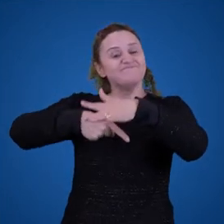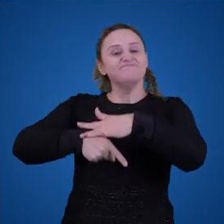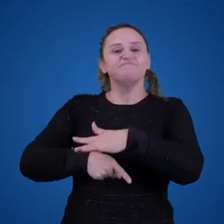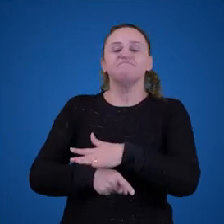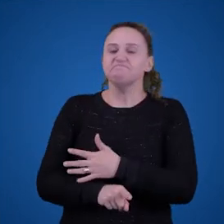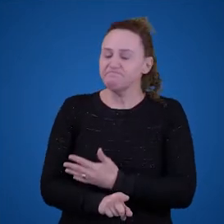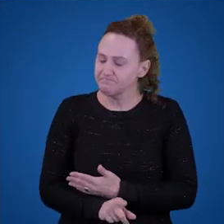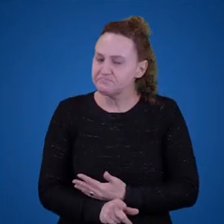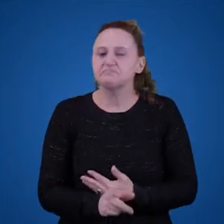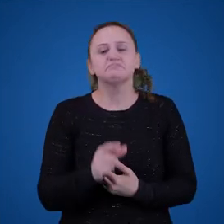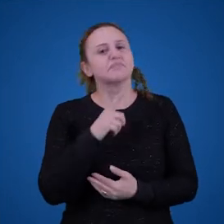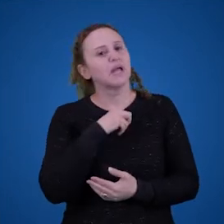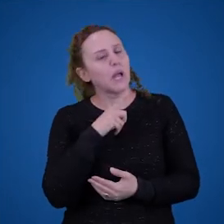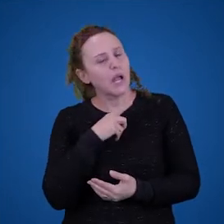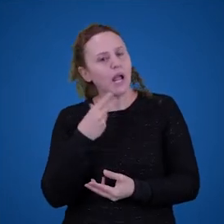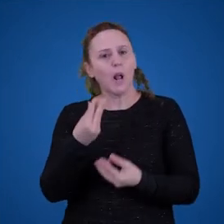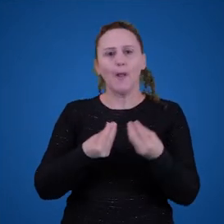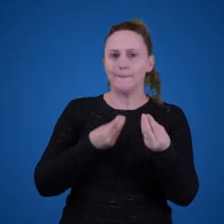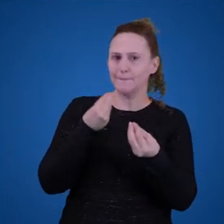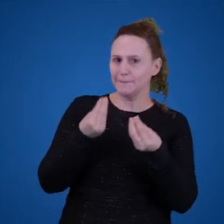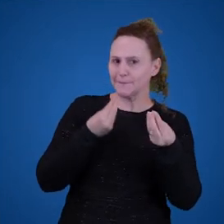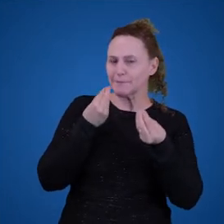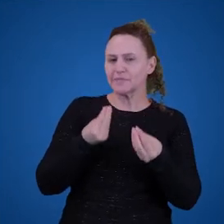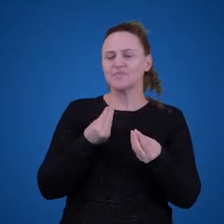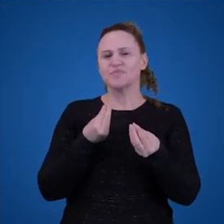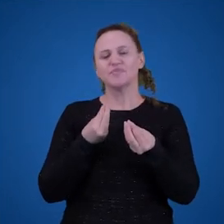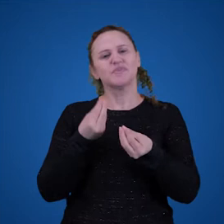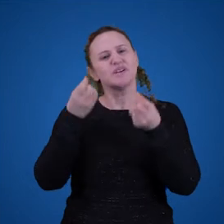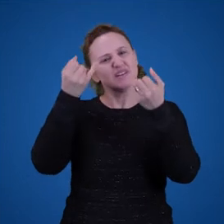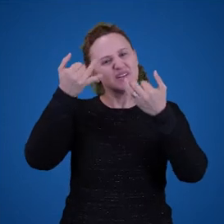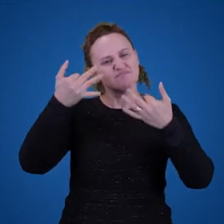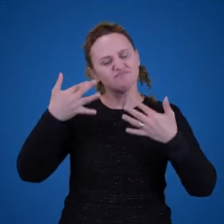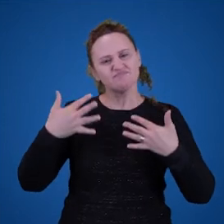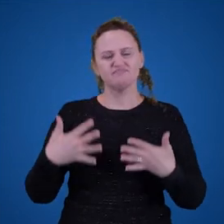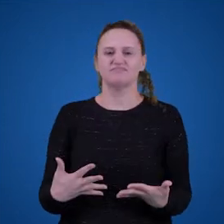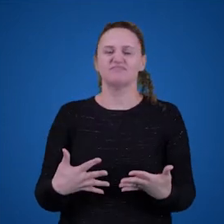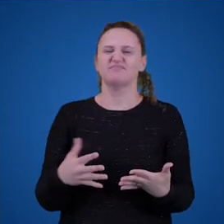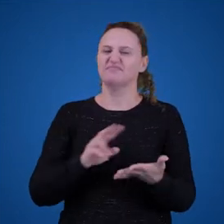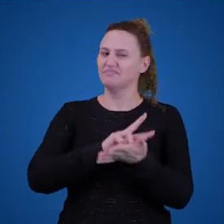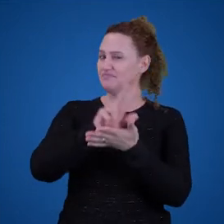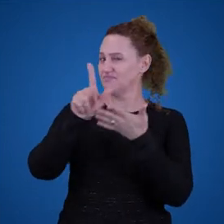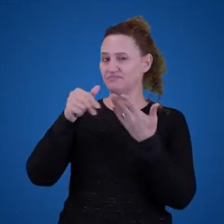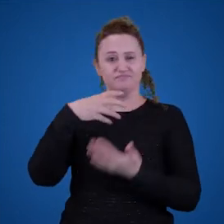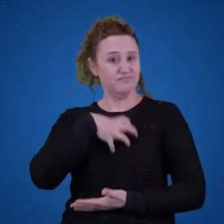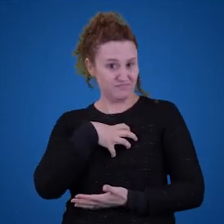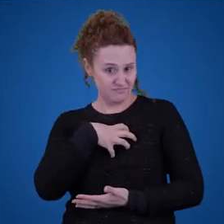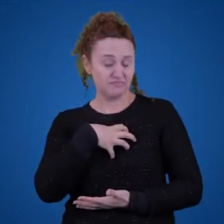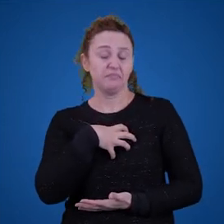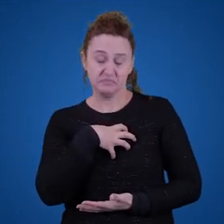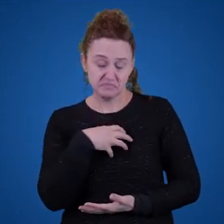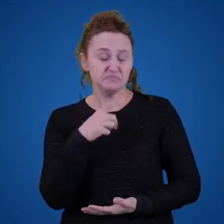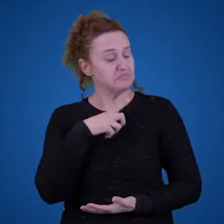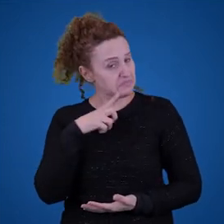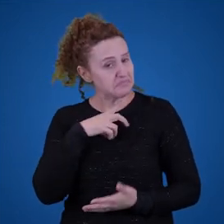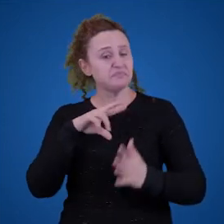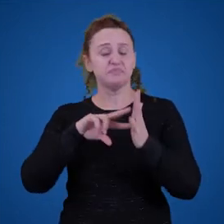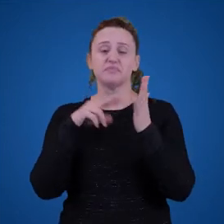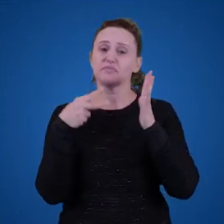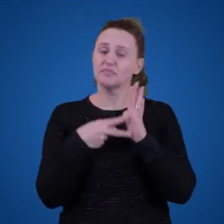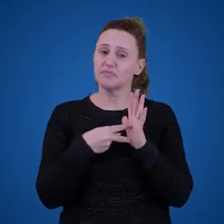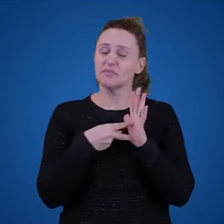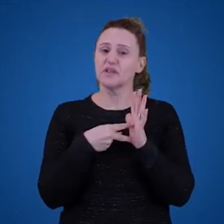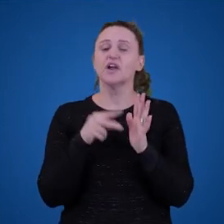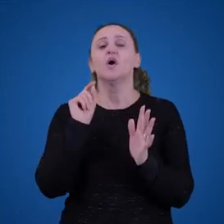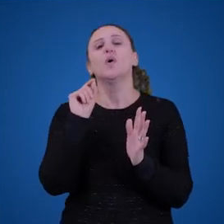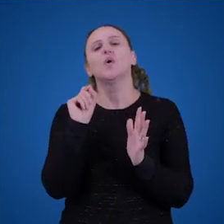de ser expressa, né? Ela pode ser expressa através de várias formas. E ela possui significado. O que isso quer dizer? Isso quer dizer